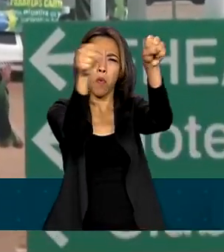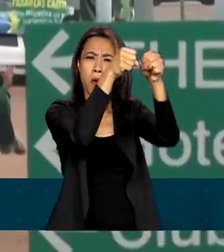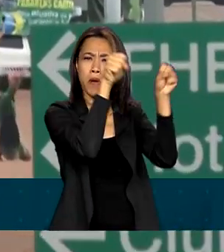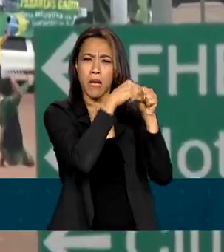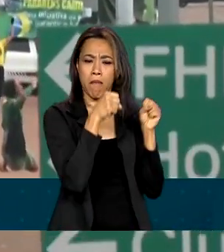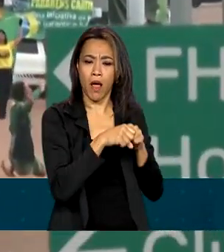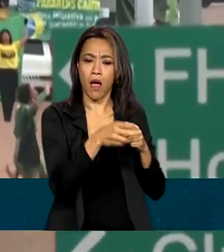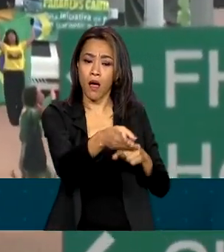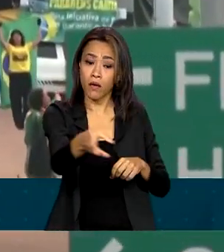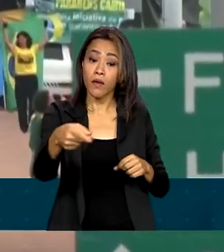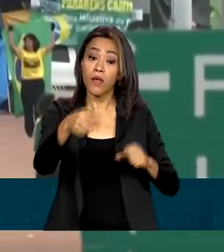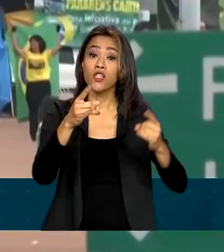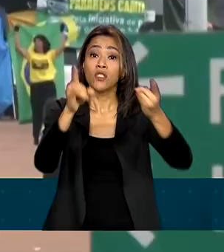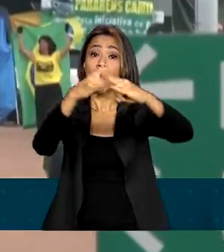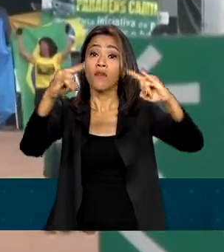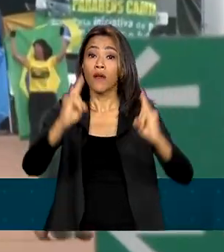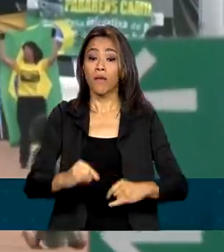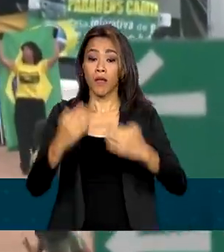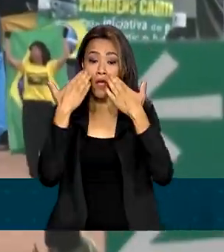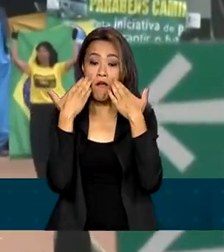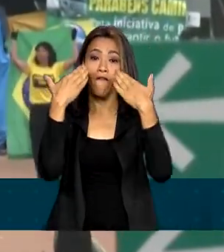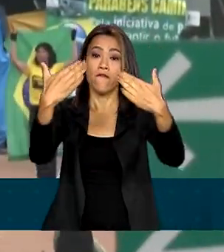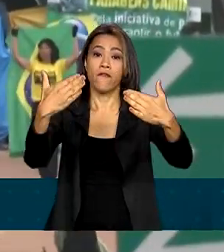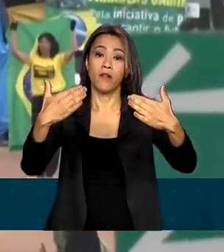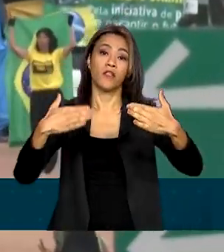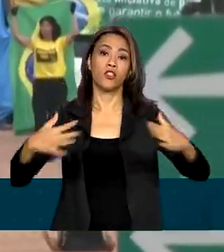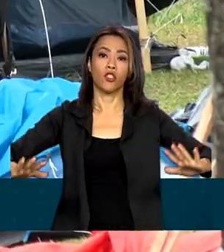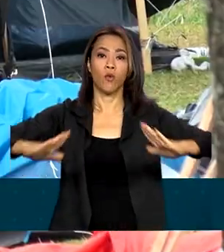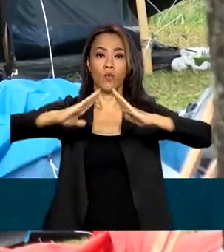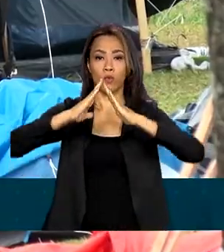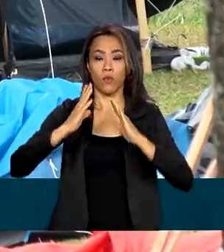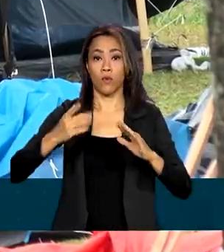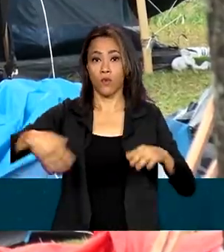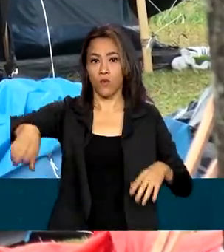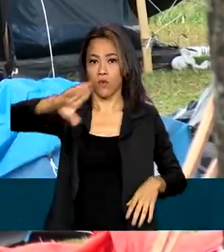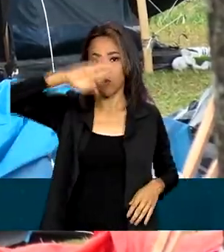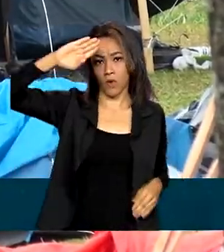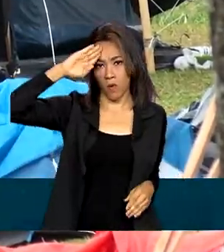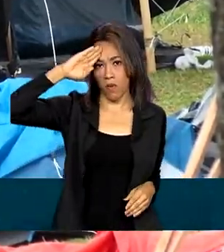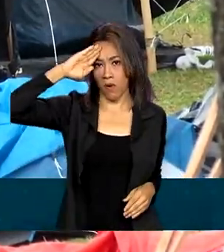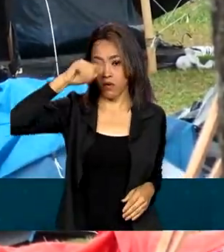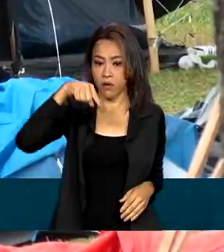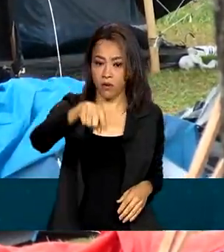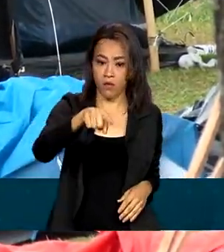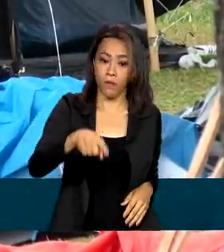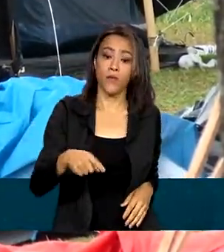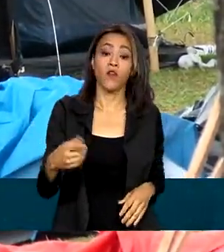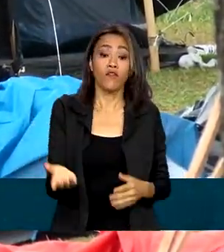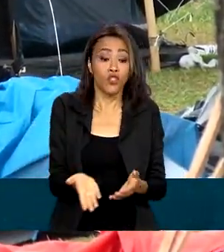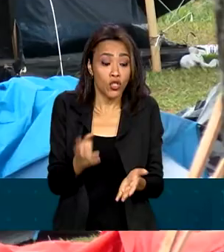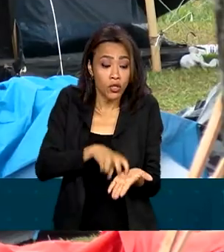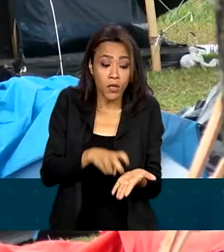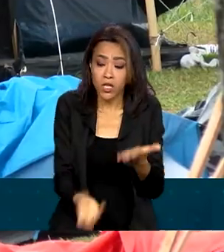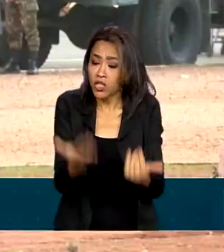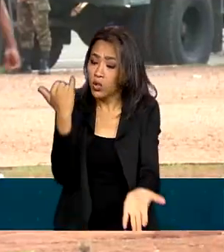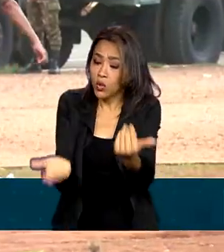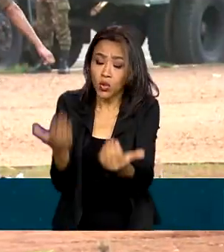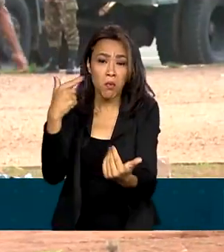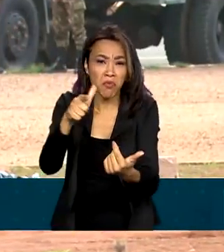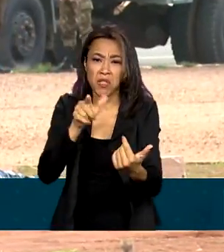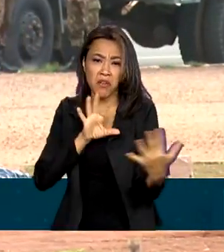radicais estava acampada em frente ao quartel-general do Exército. A retirada começou pela manhã e foi sem confronto.